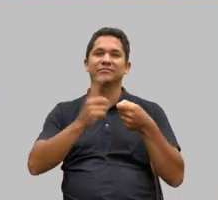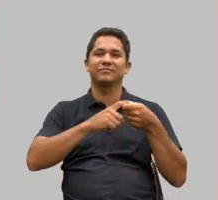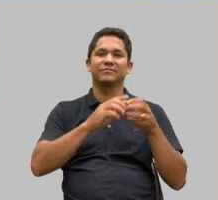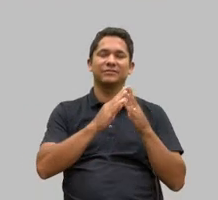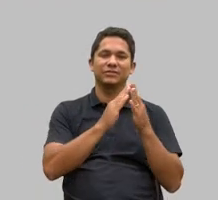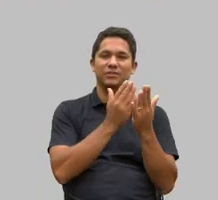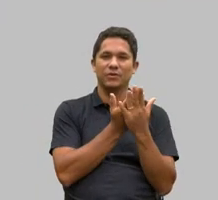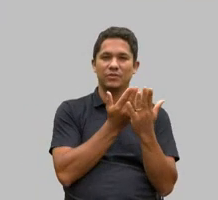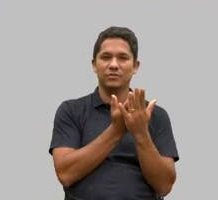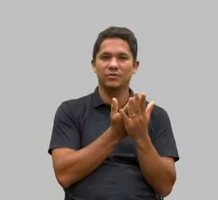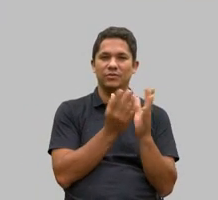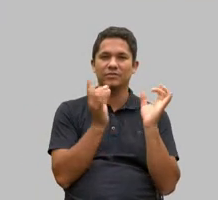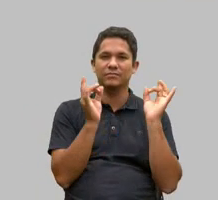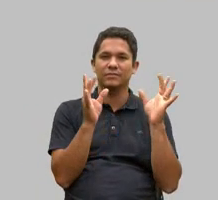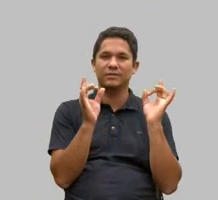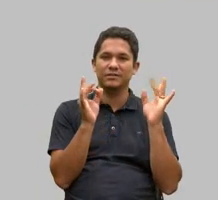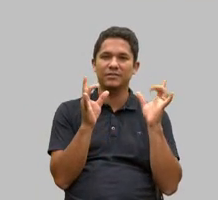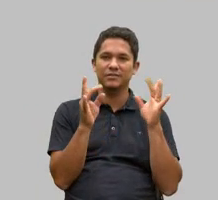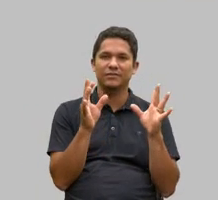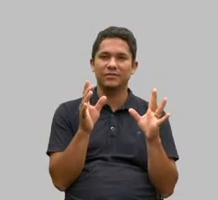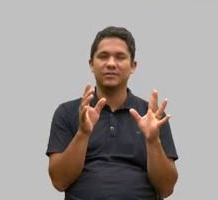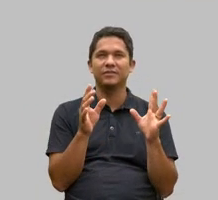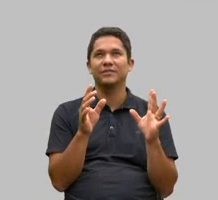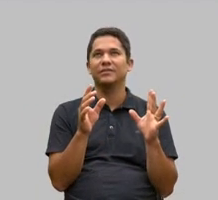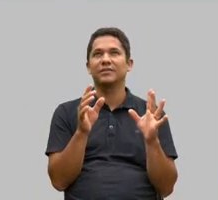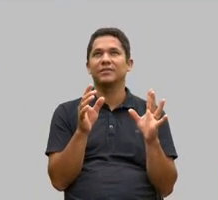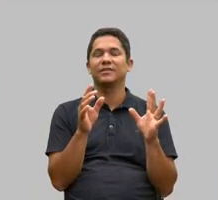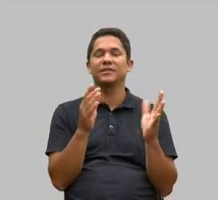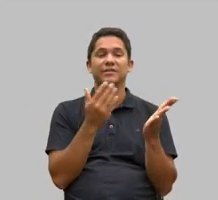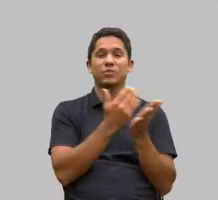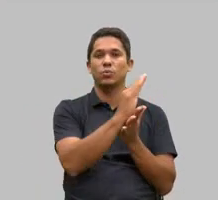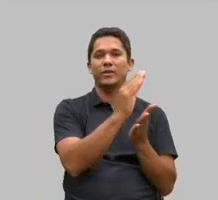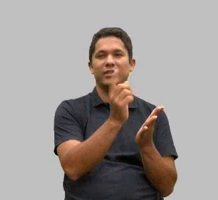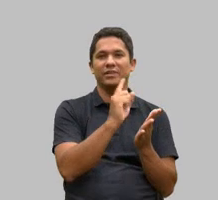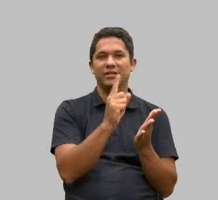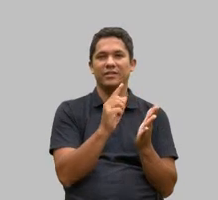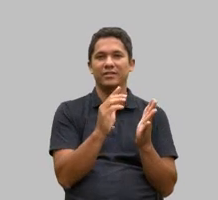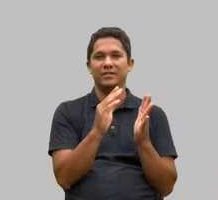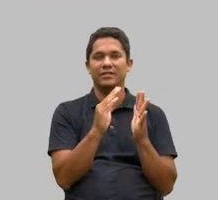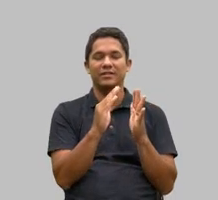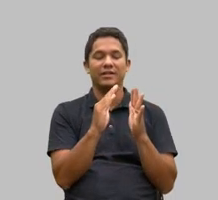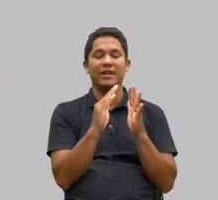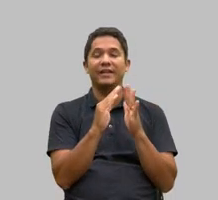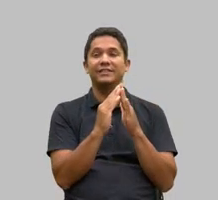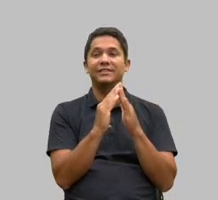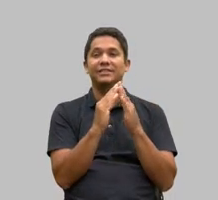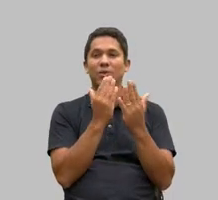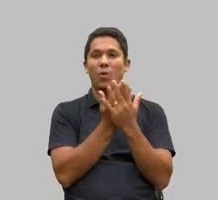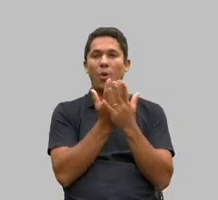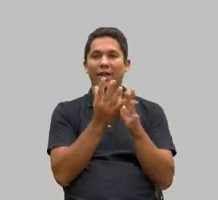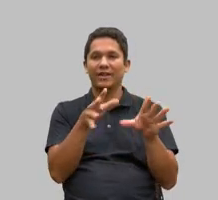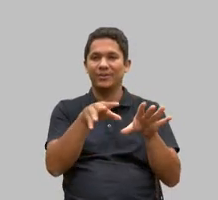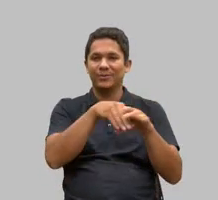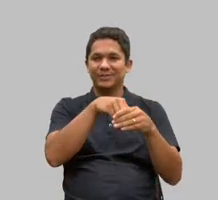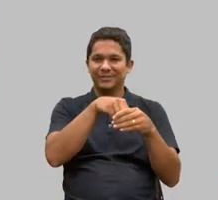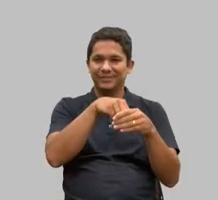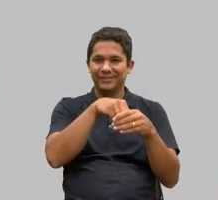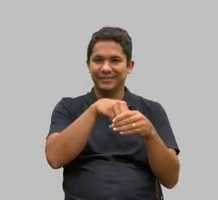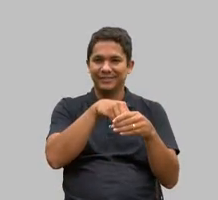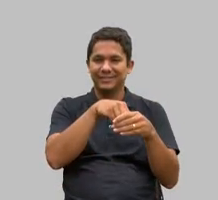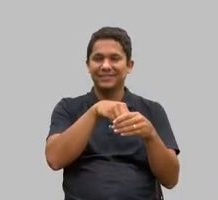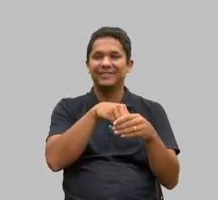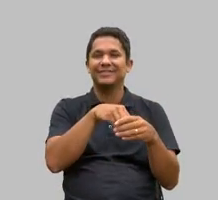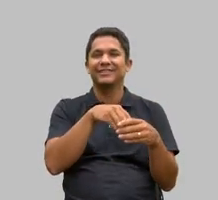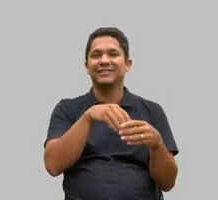especial não escola excluída mas uma escola inclusiva uma escola presente na